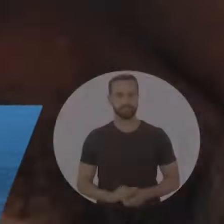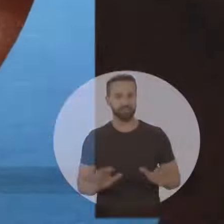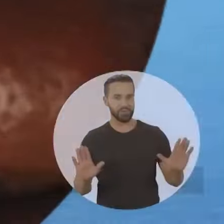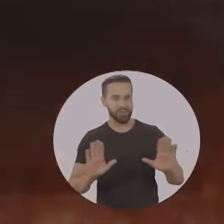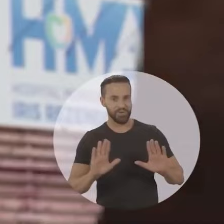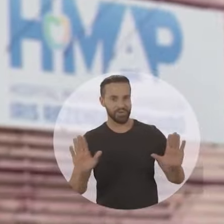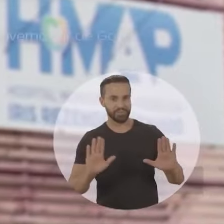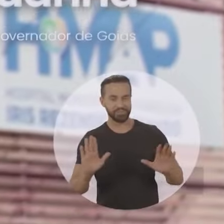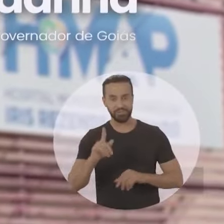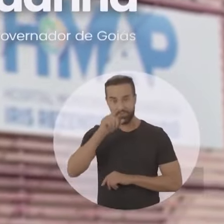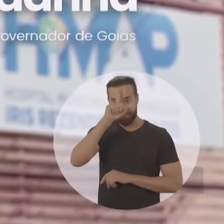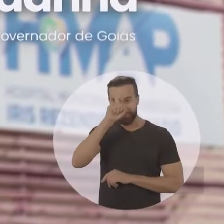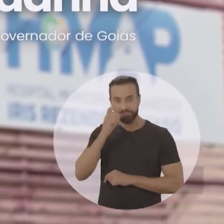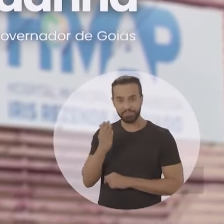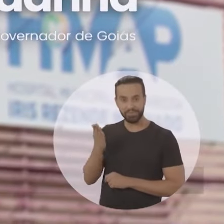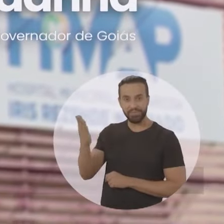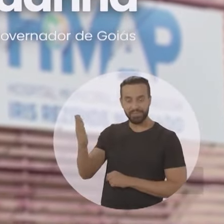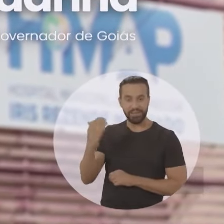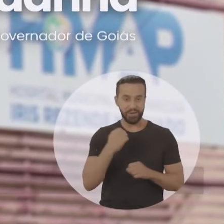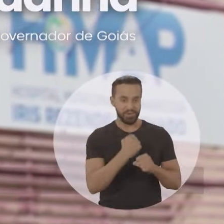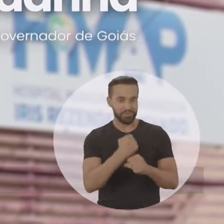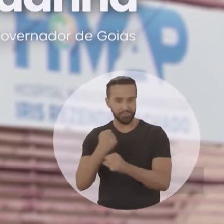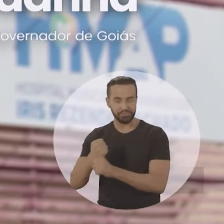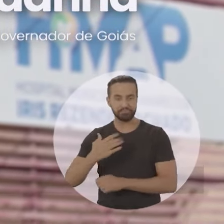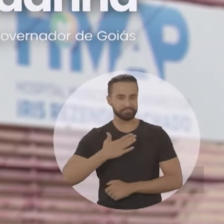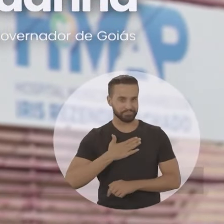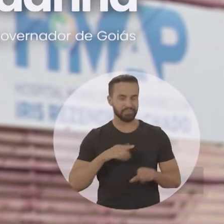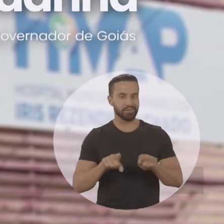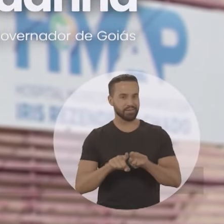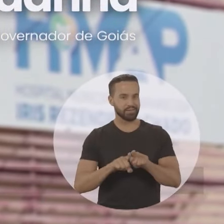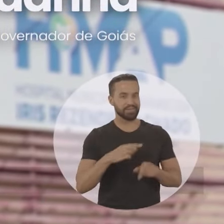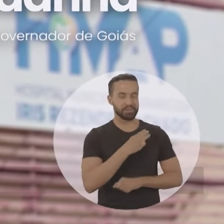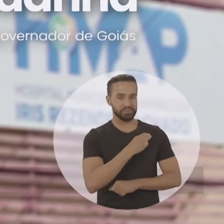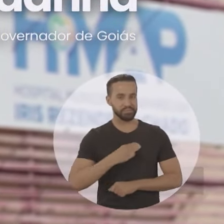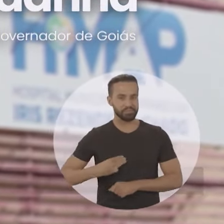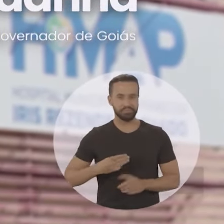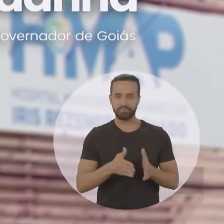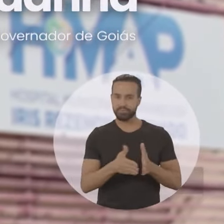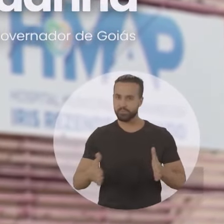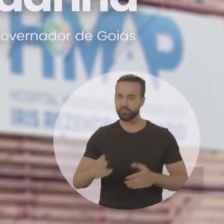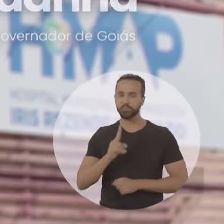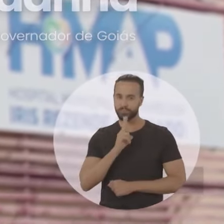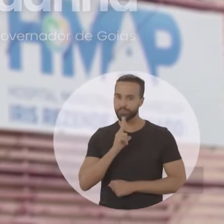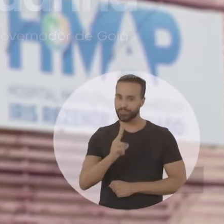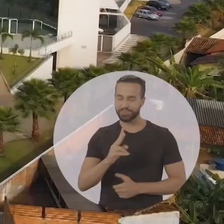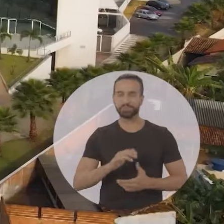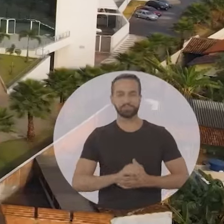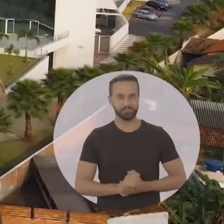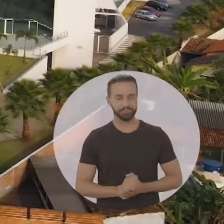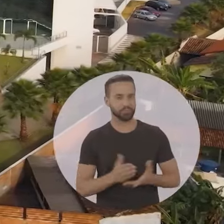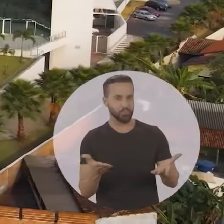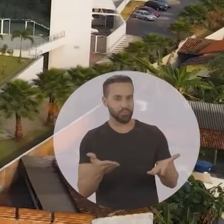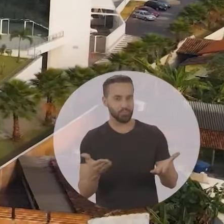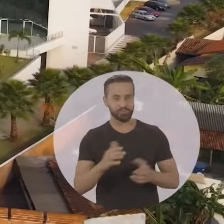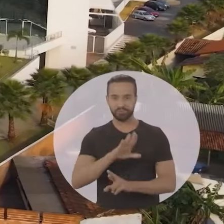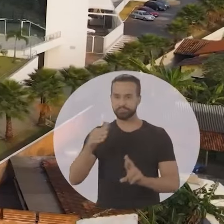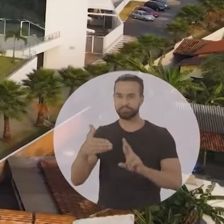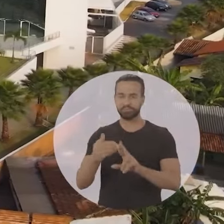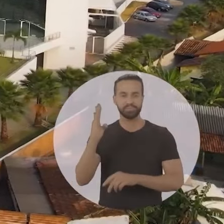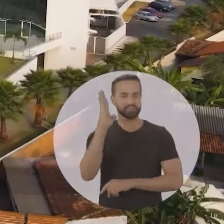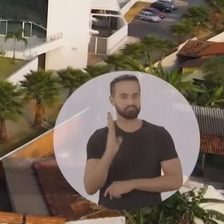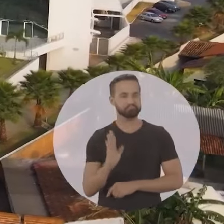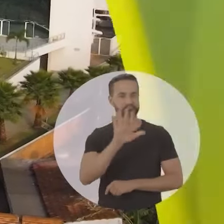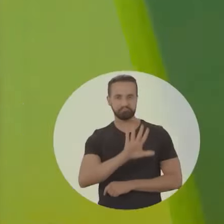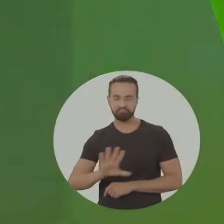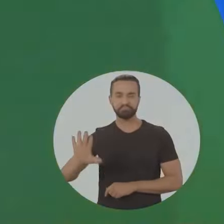Oi, gente. Esse hospital aqui foi construído por mim e pelo Magui. Tem apenas dois anos. Hoje é uma referência para